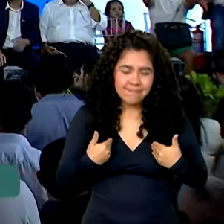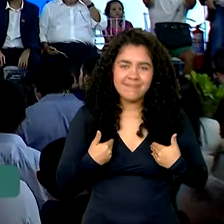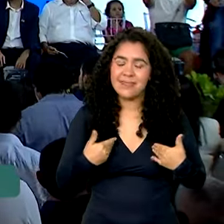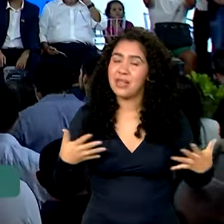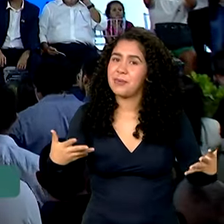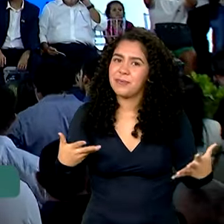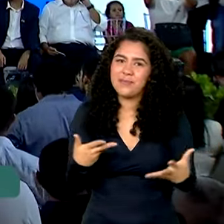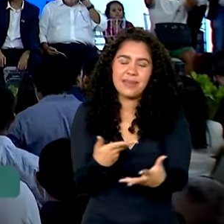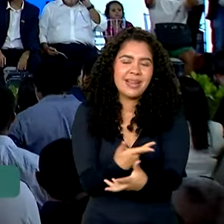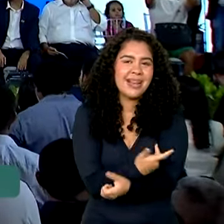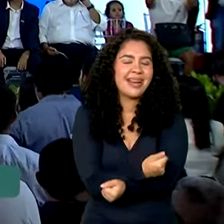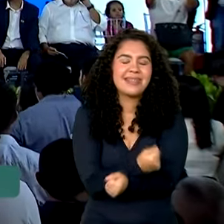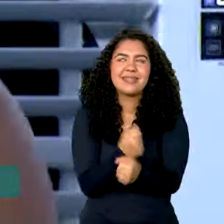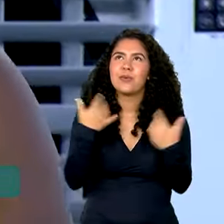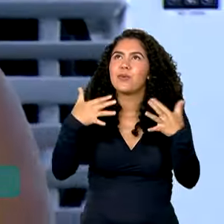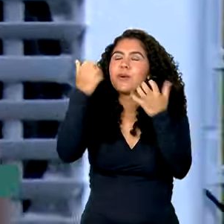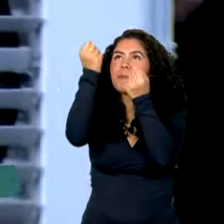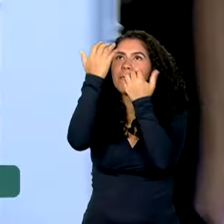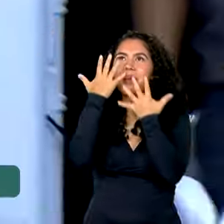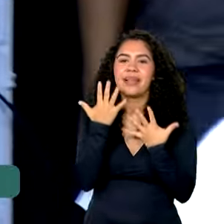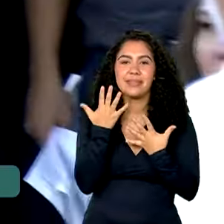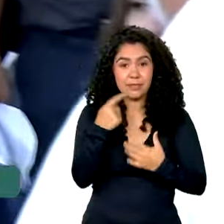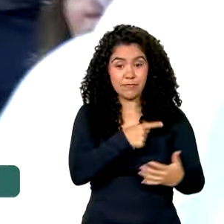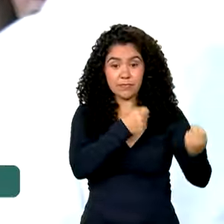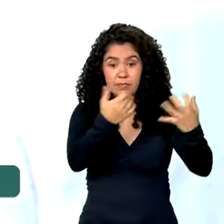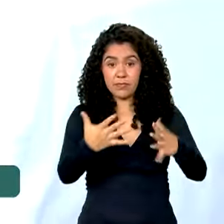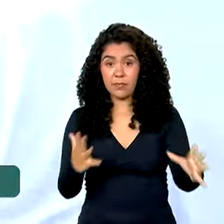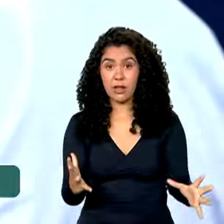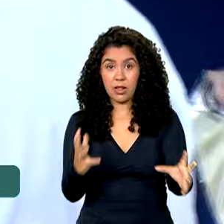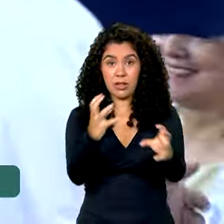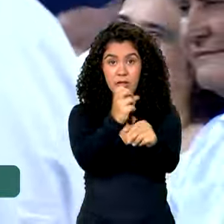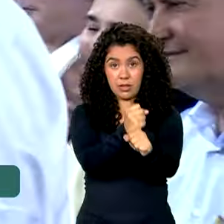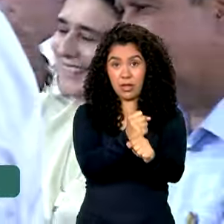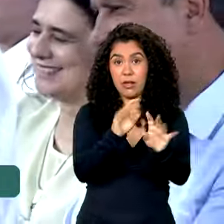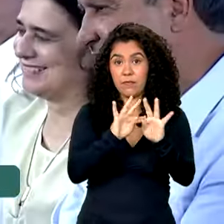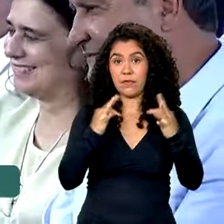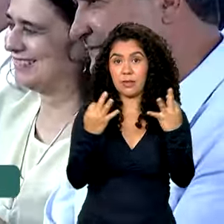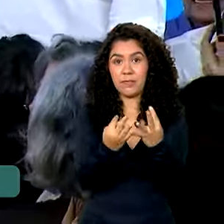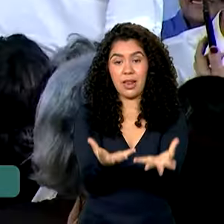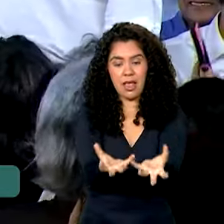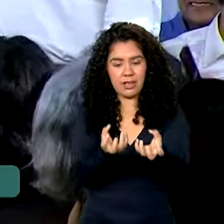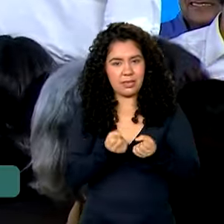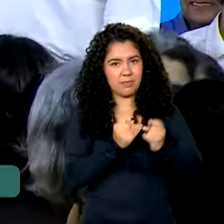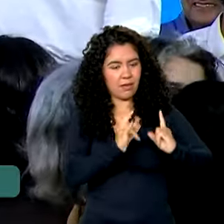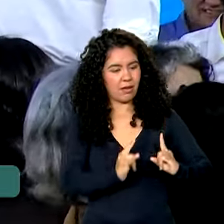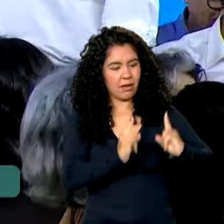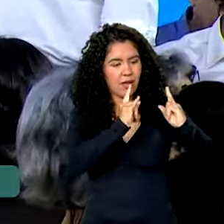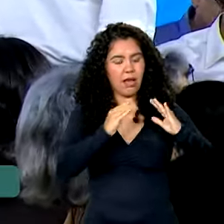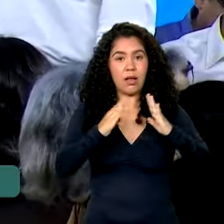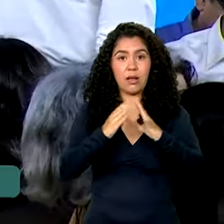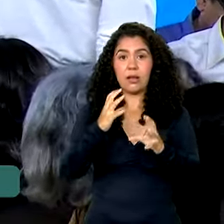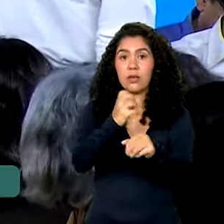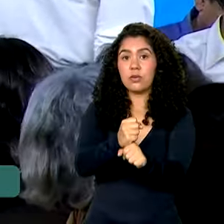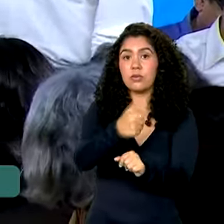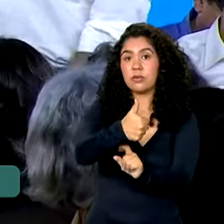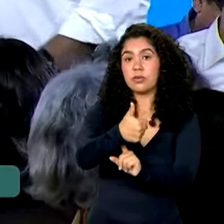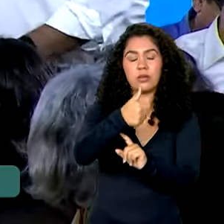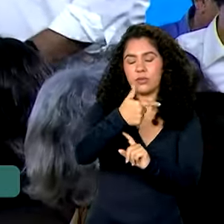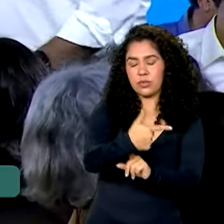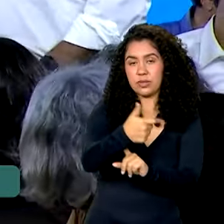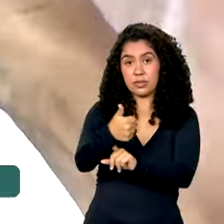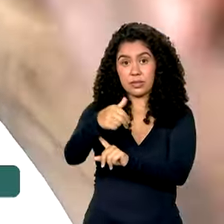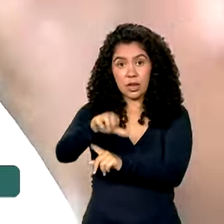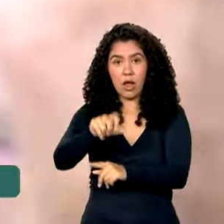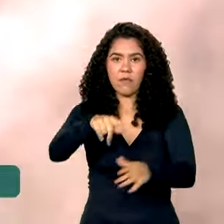maravilha, que benção. Do total de famílias que receberam a moradia, 219 são beneficiários do